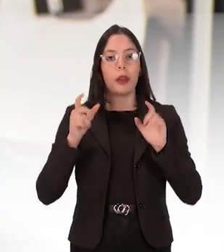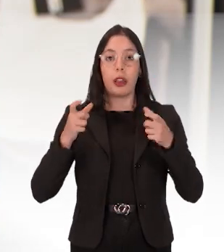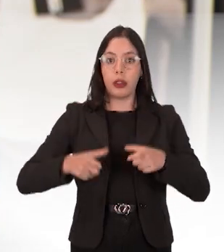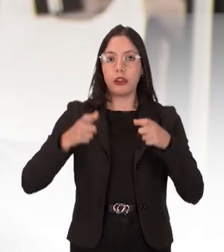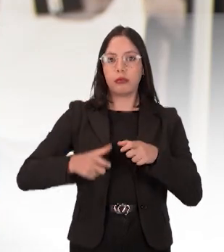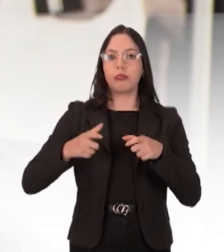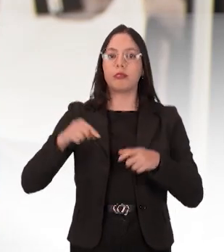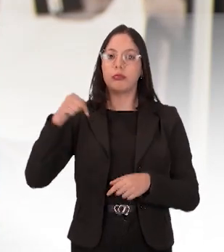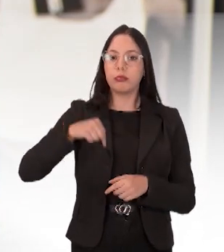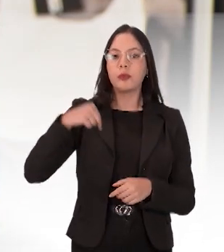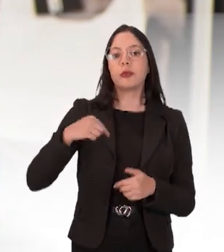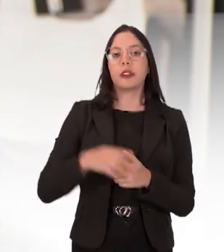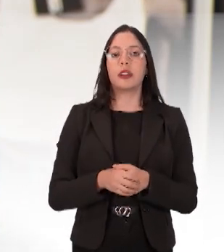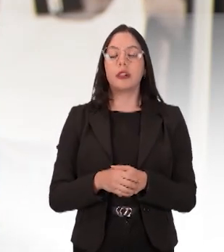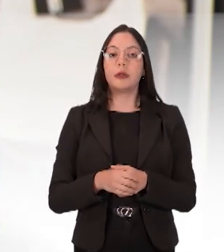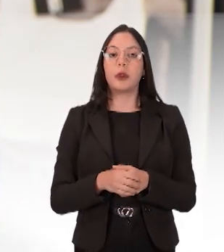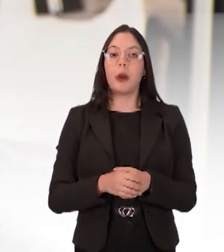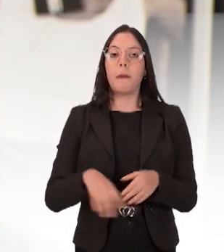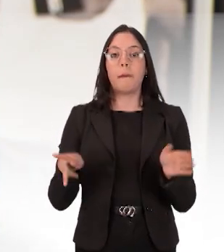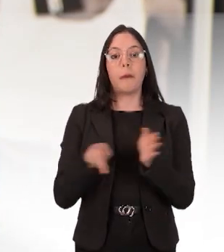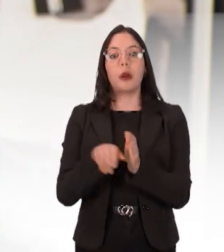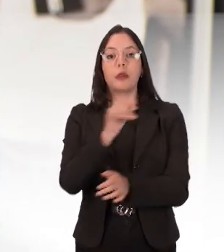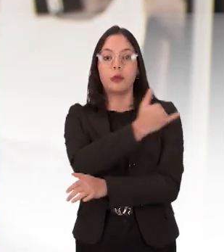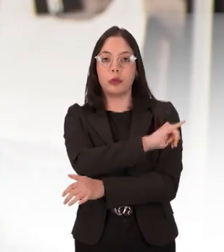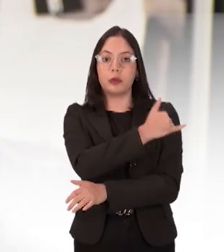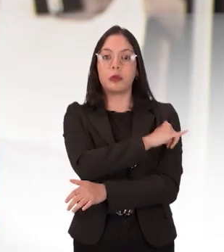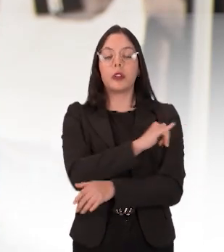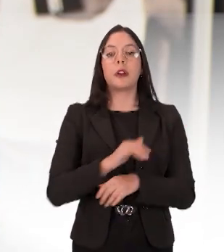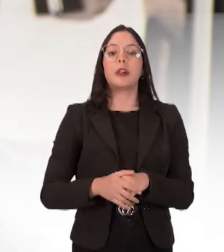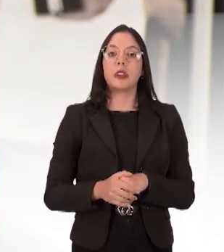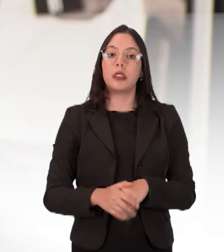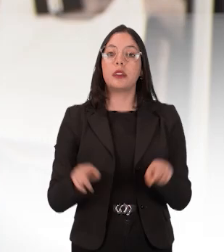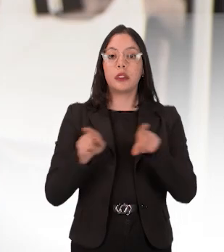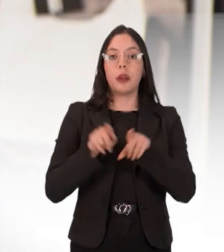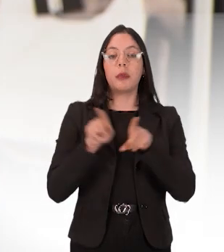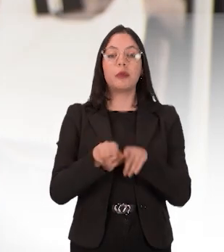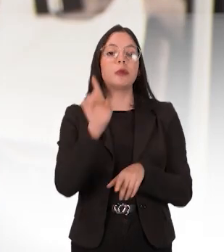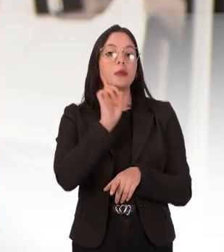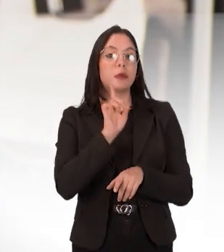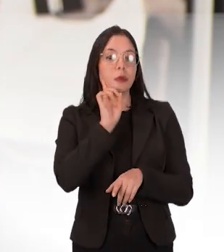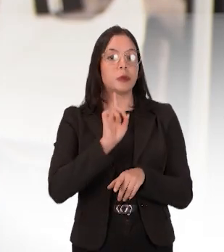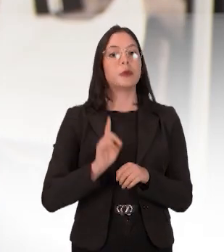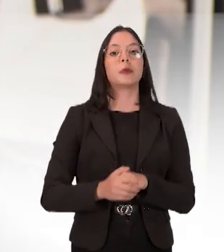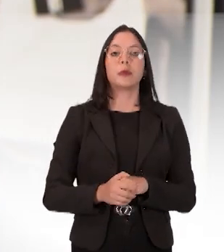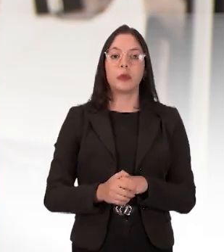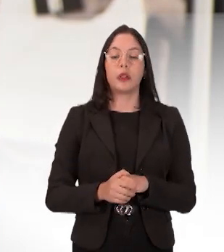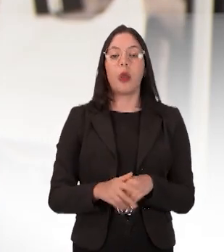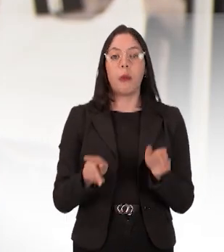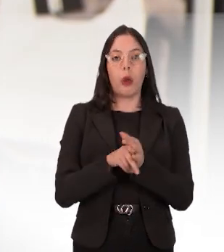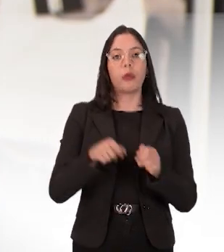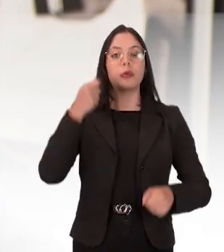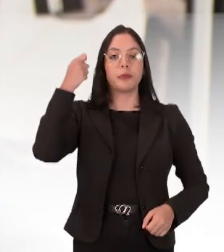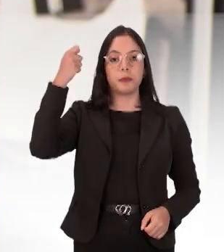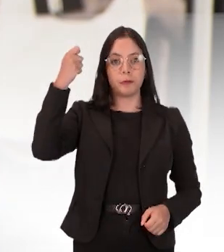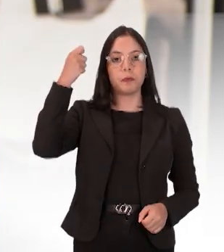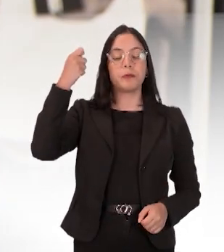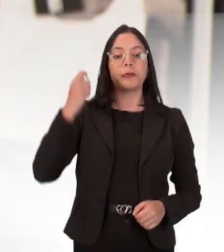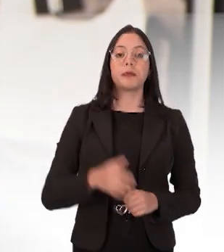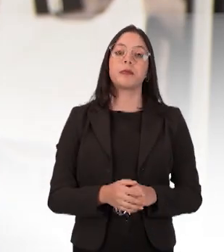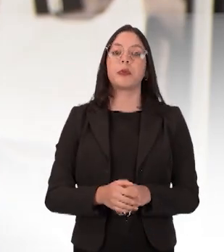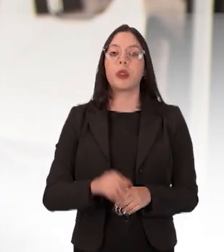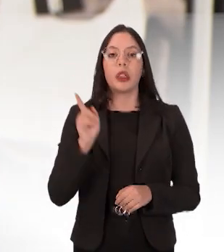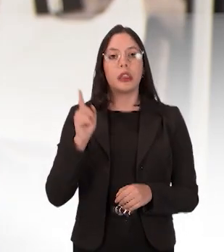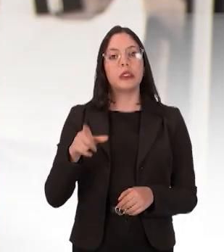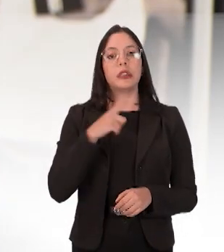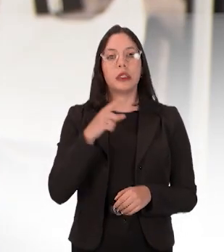na Procuradoria da República do Rio de Janeiro e no MoMA, em Nova Iorque. O Malva, que é o Museu da América